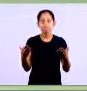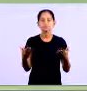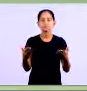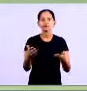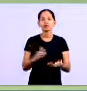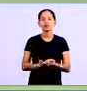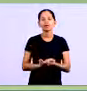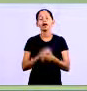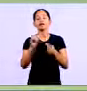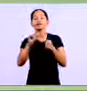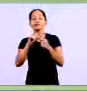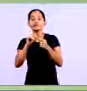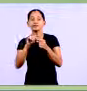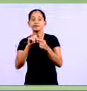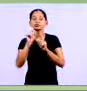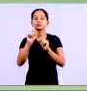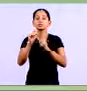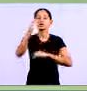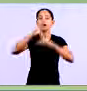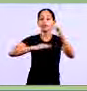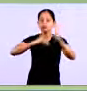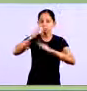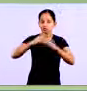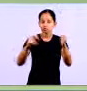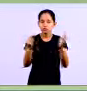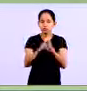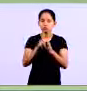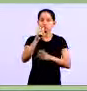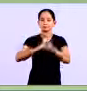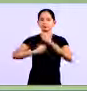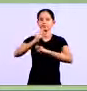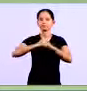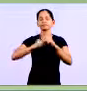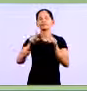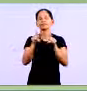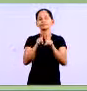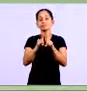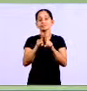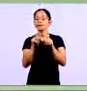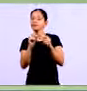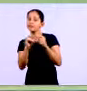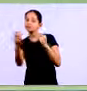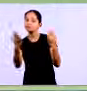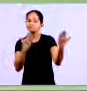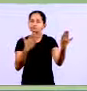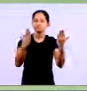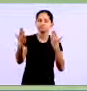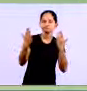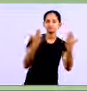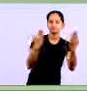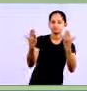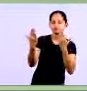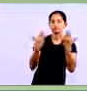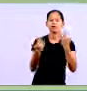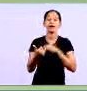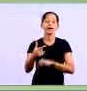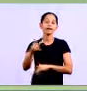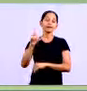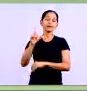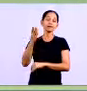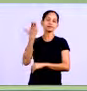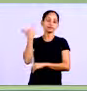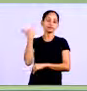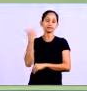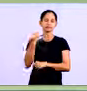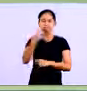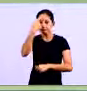Assim, o controle é uma função de processo administrativo que, mediante a comparação com padrões previamente estabele